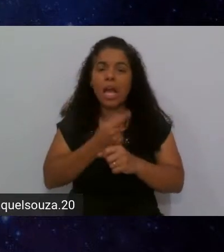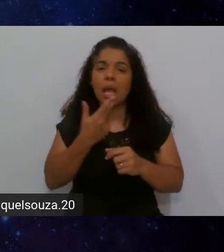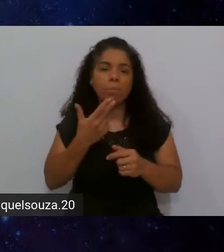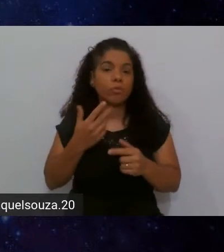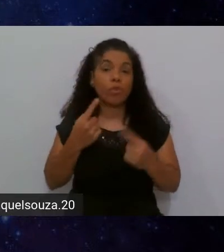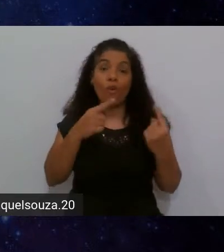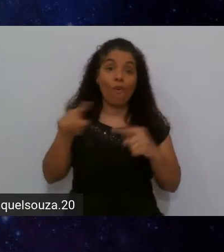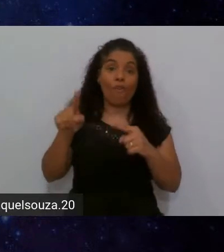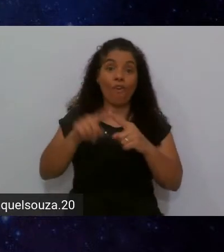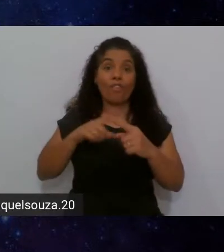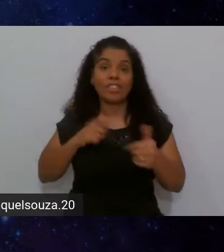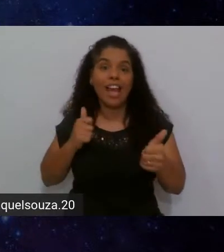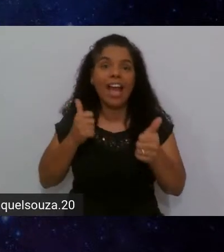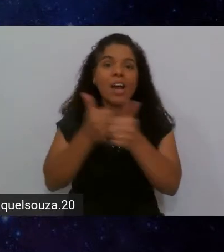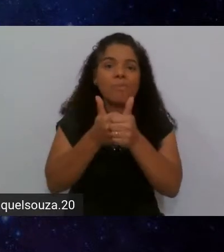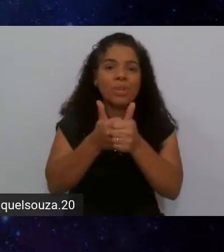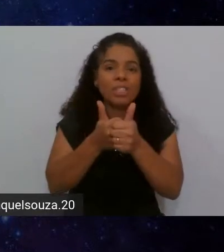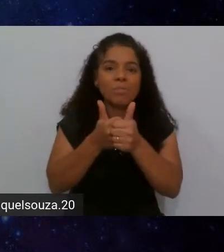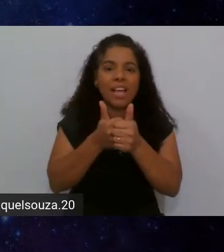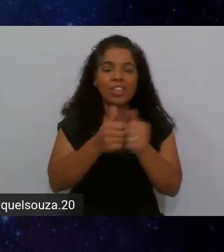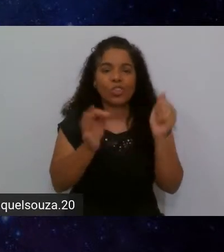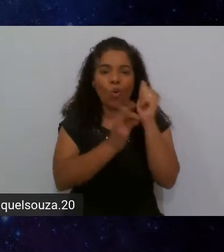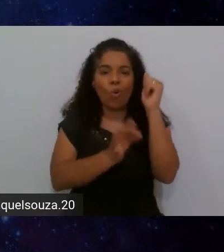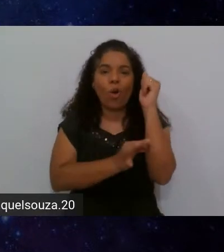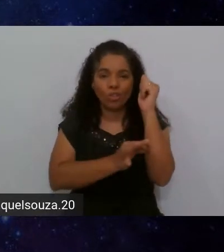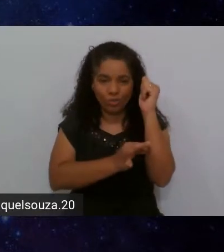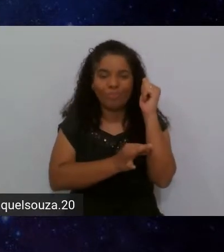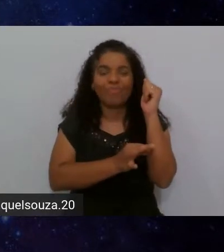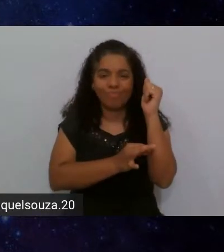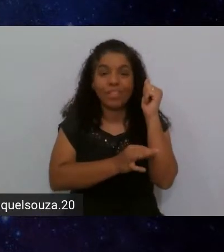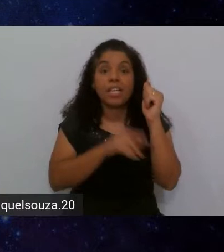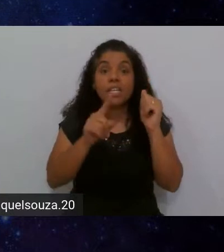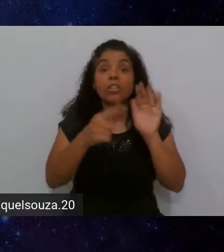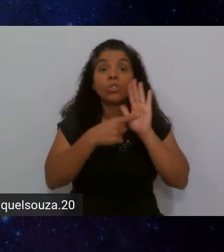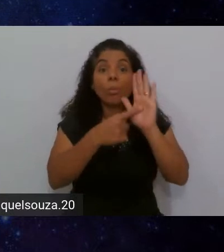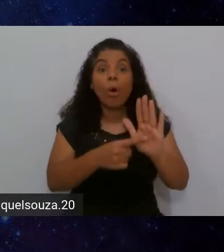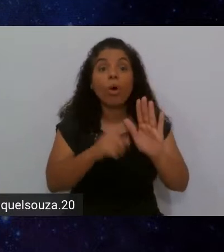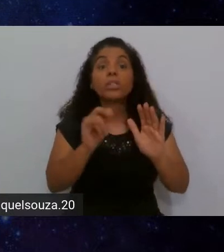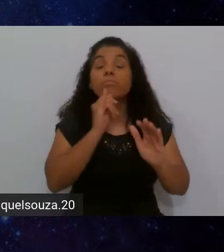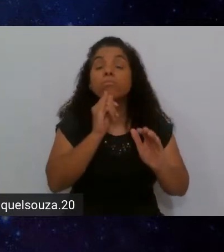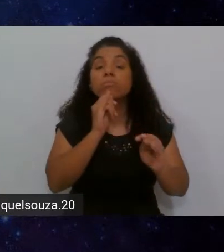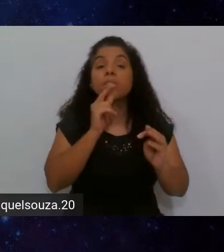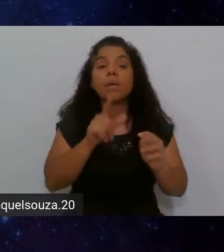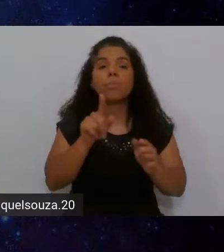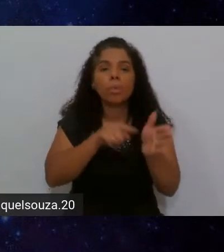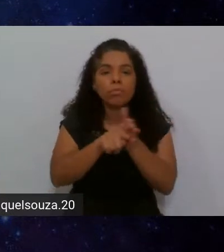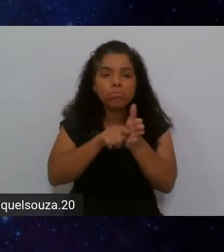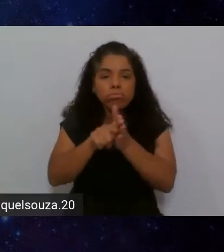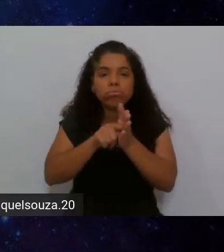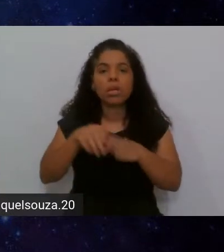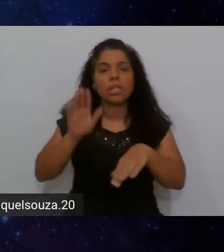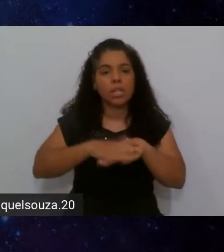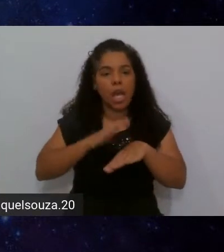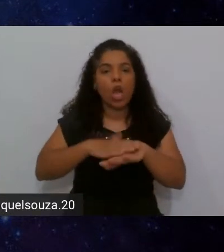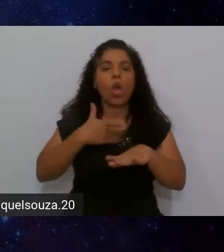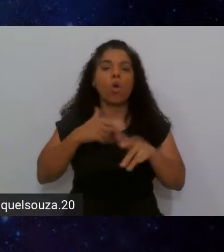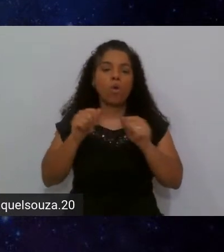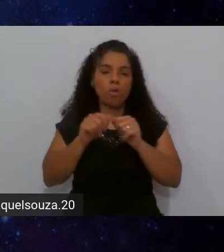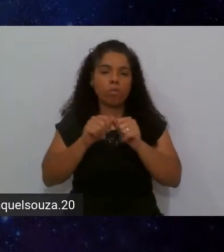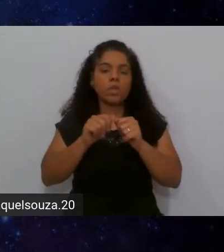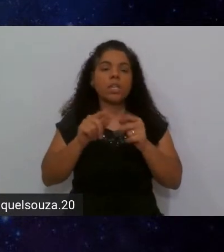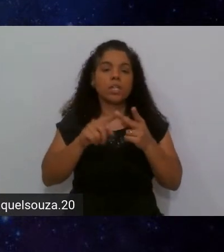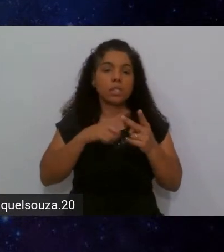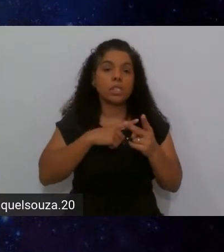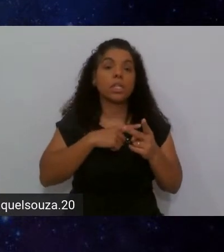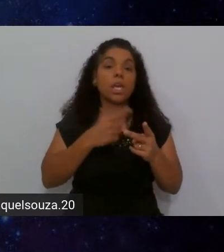era a proximidade com o código tá isso se mostra por exemplo pela pesquisa que eu fiz e que o que